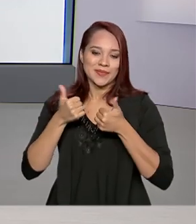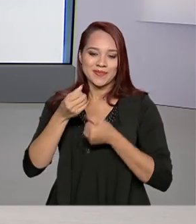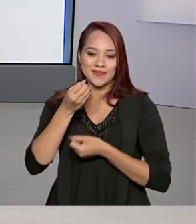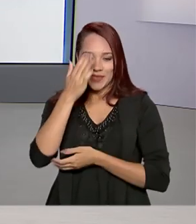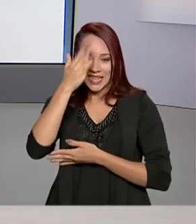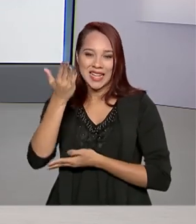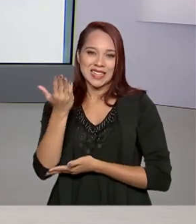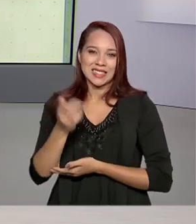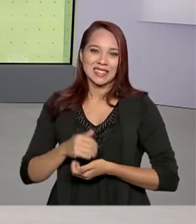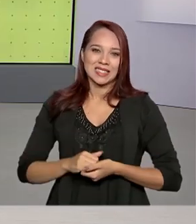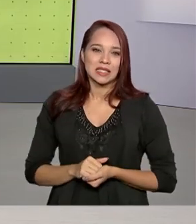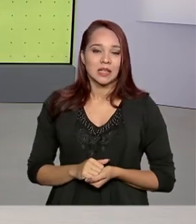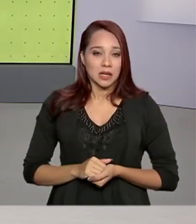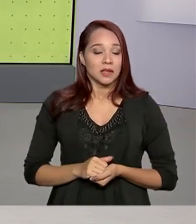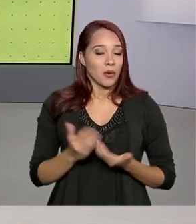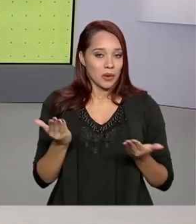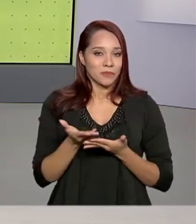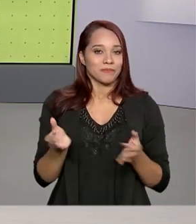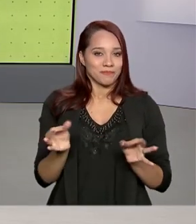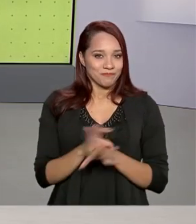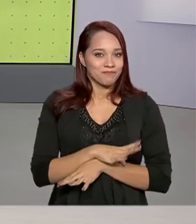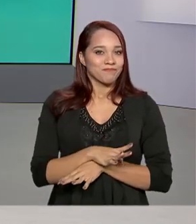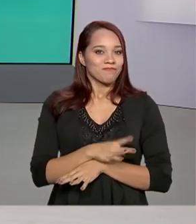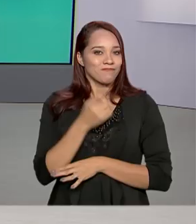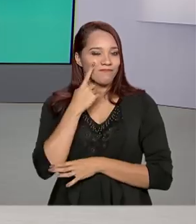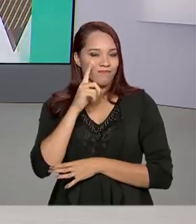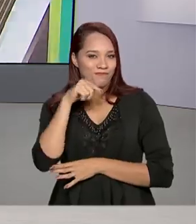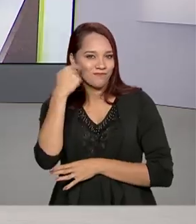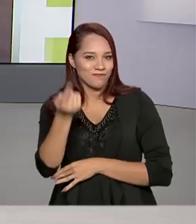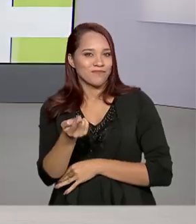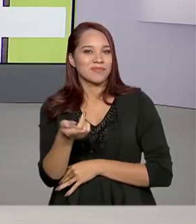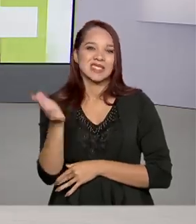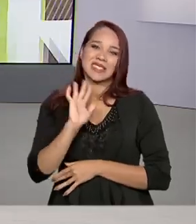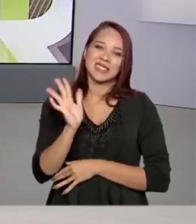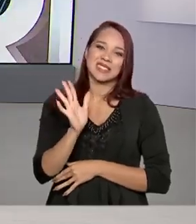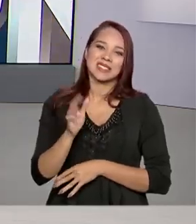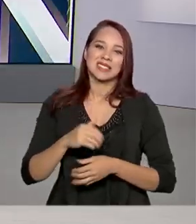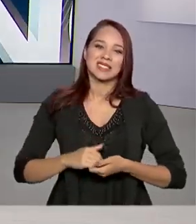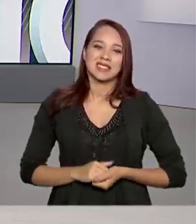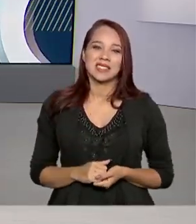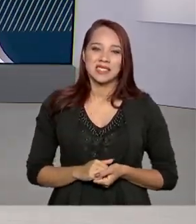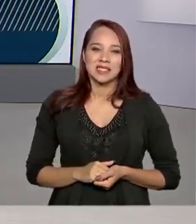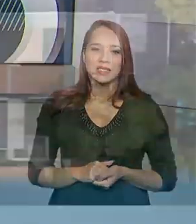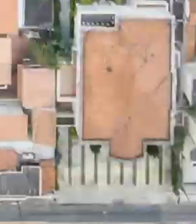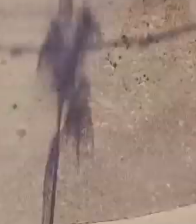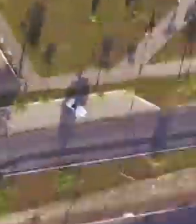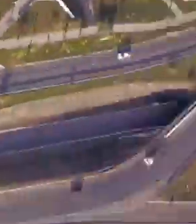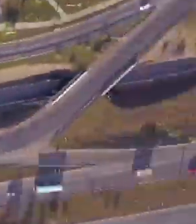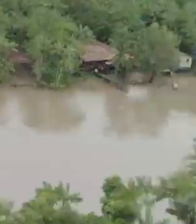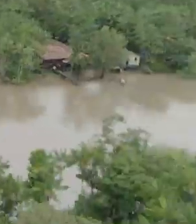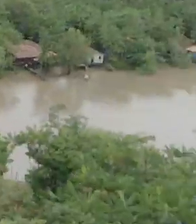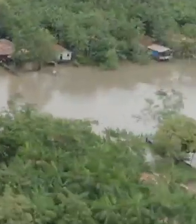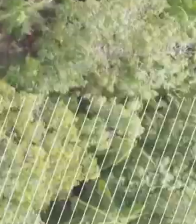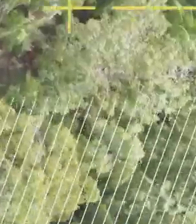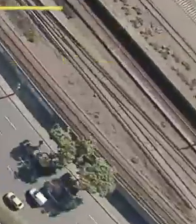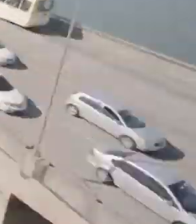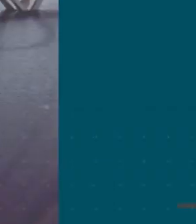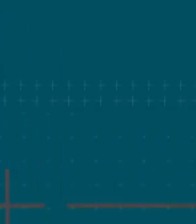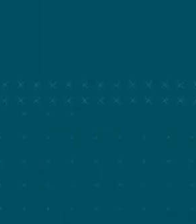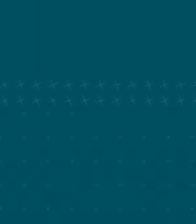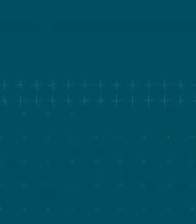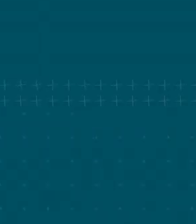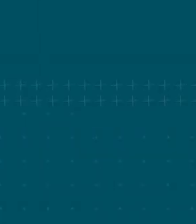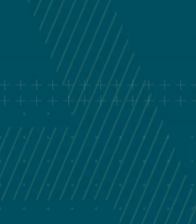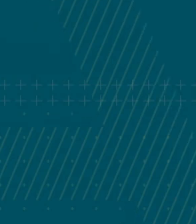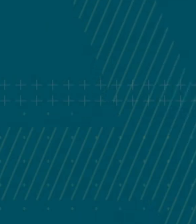até mais. A gente fica por aqui. Nos vemos na próxima edição. Até lá. Música Música